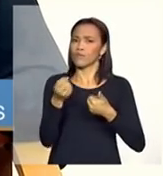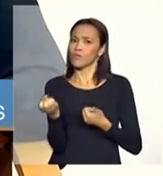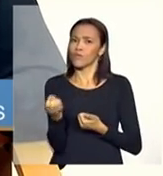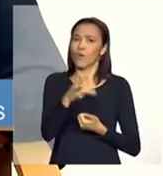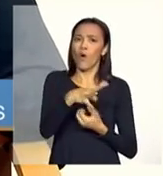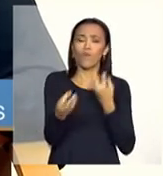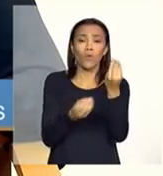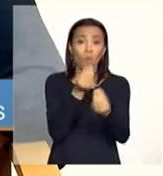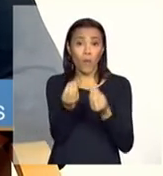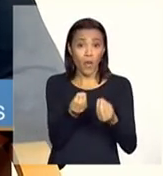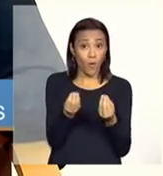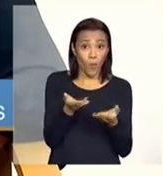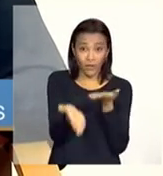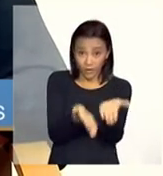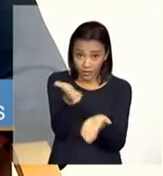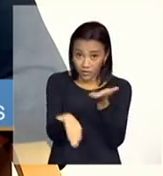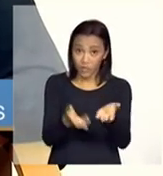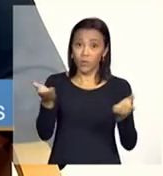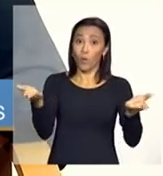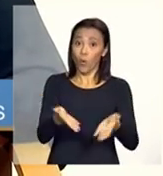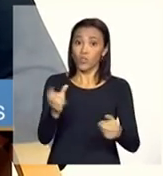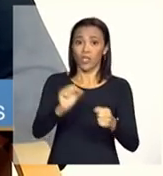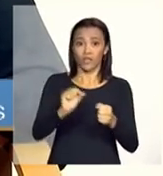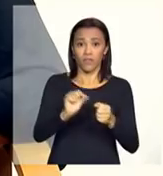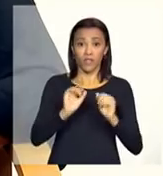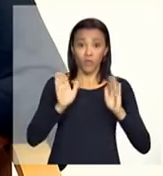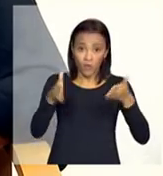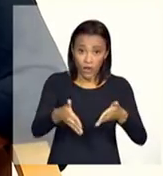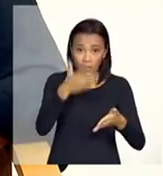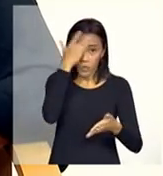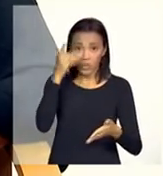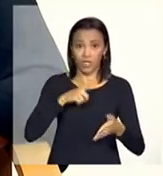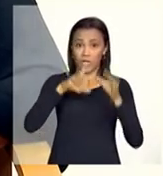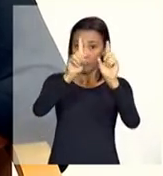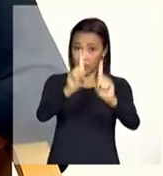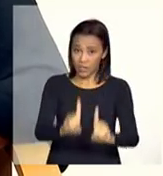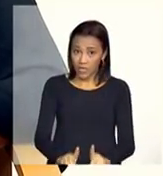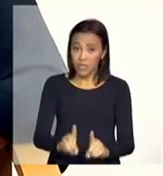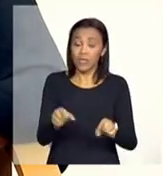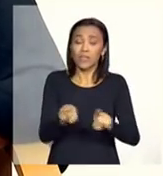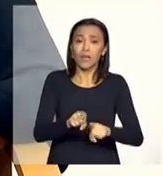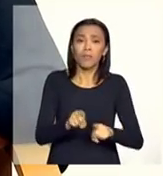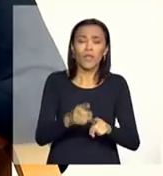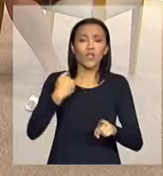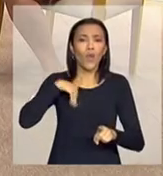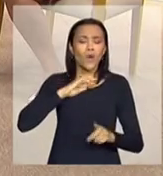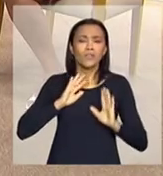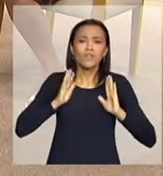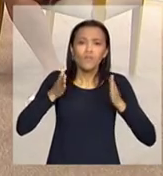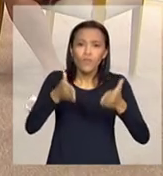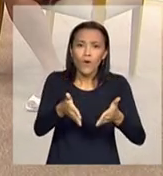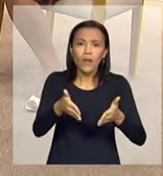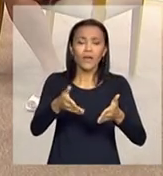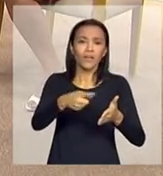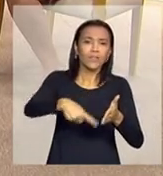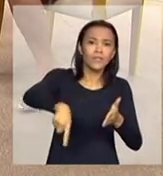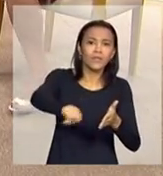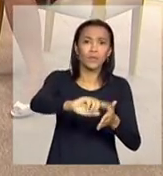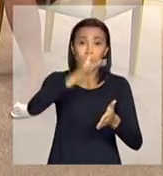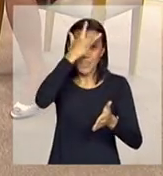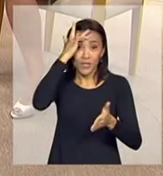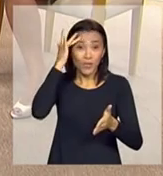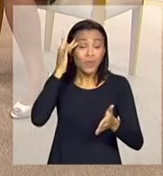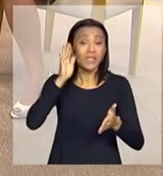atendimento que é realizado hoje para as pessoas com deficiência, que nós estamos tratando aqui especificamente de um público muito